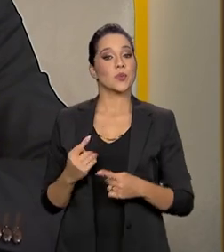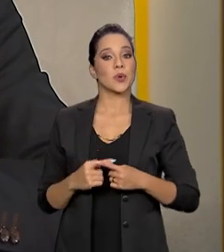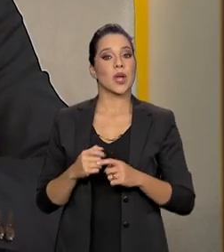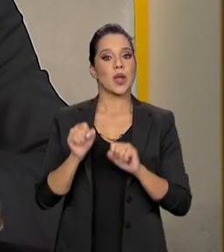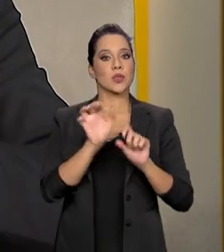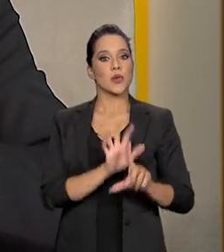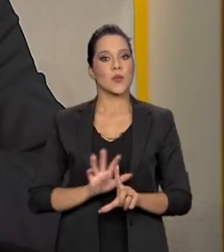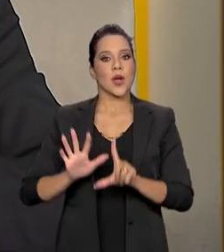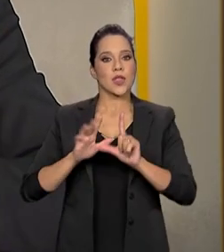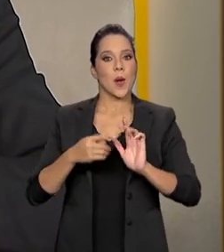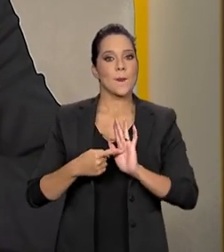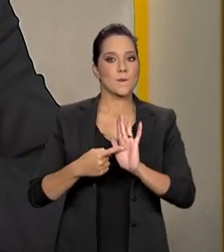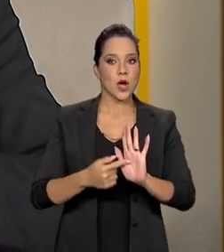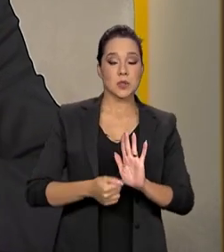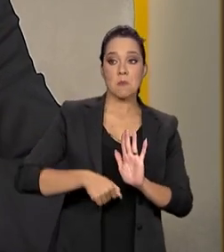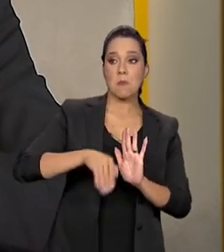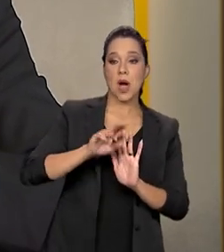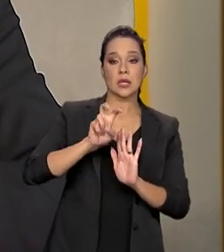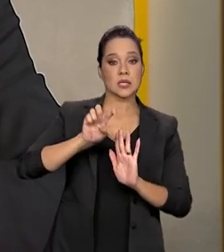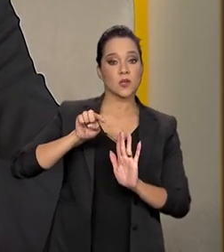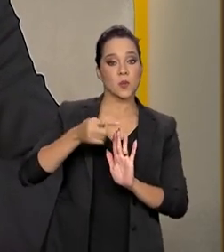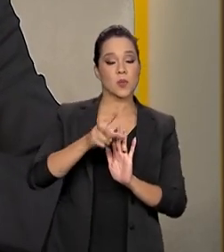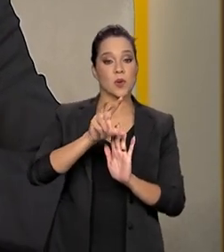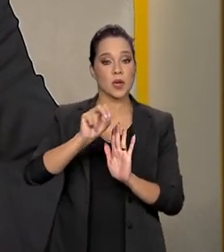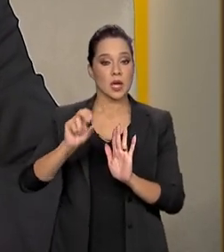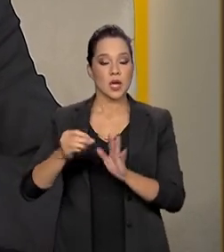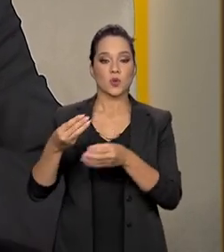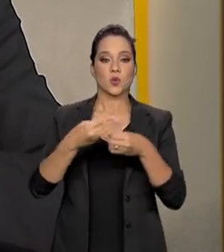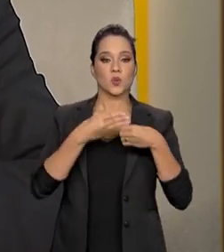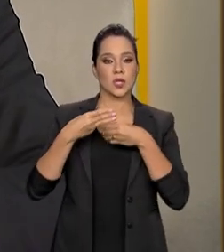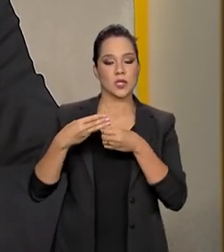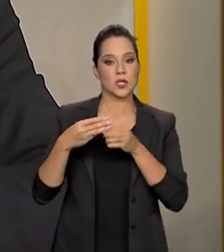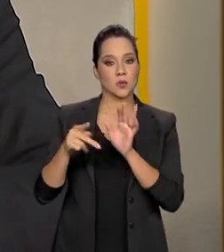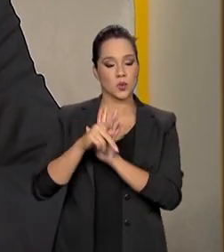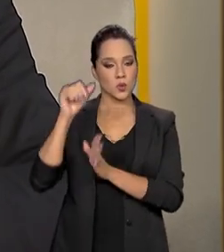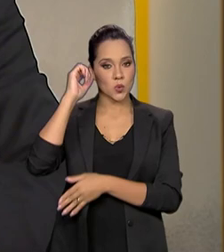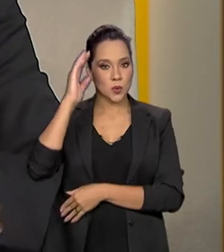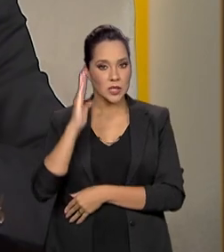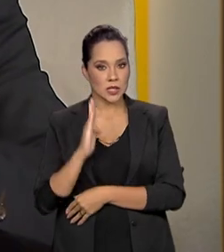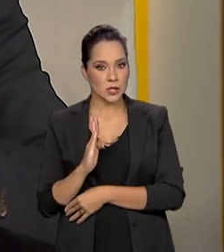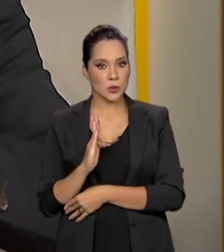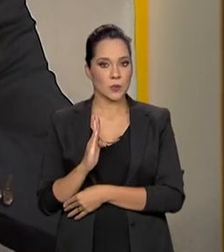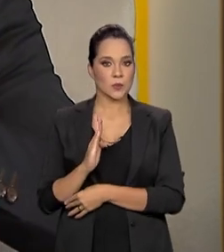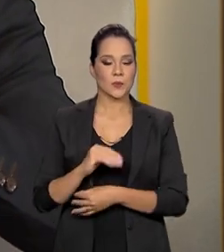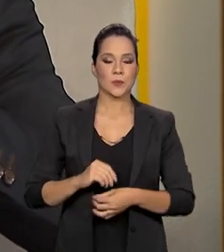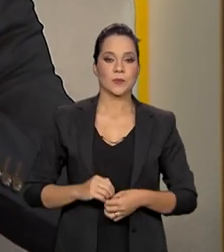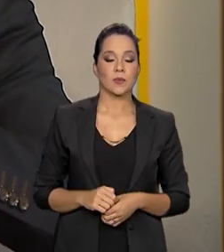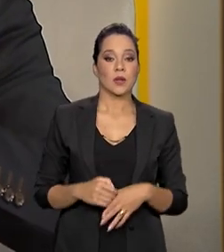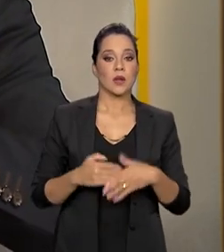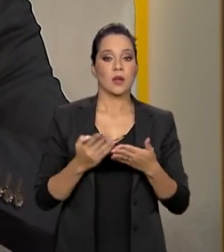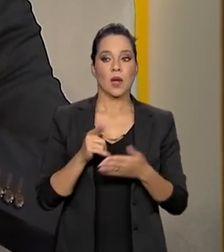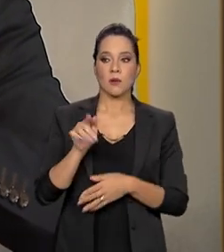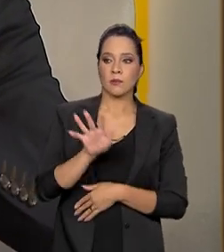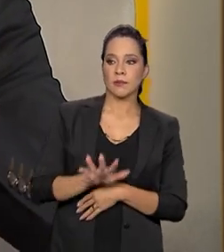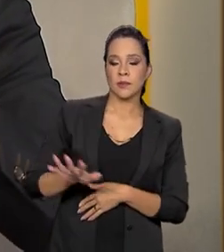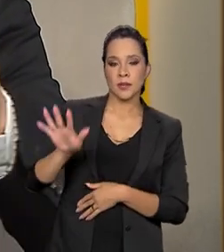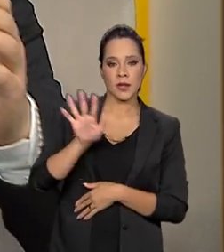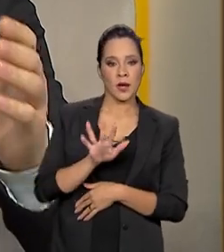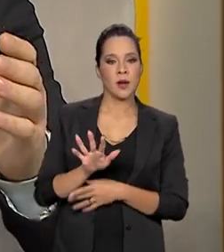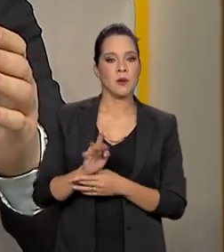painel os mais de 5.500 municípios brasileiros com cenários